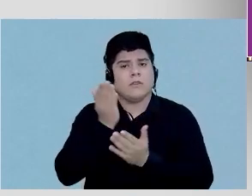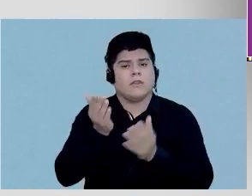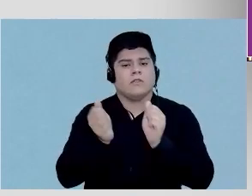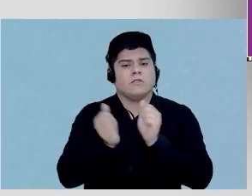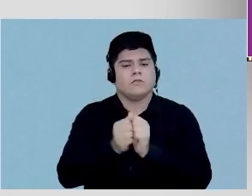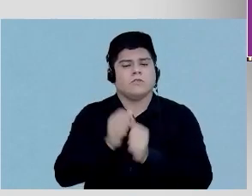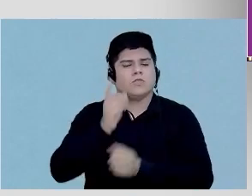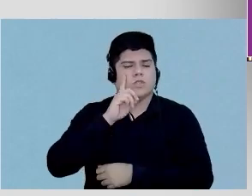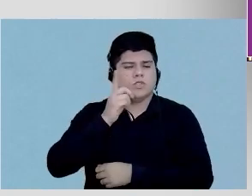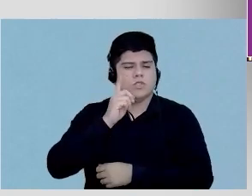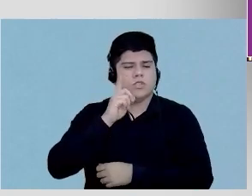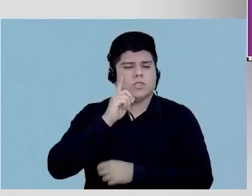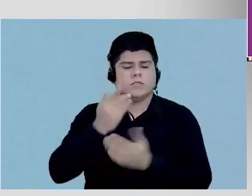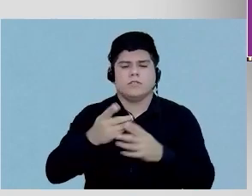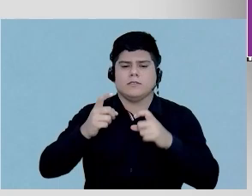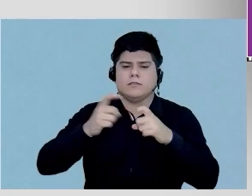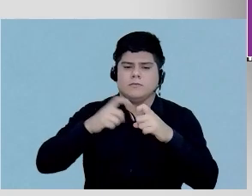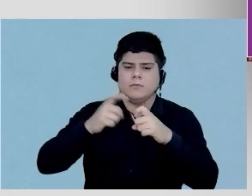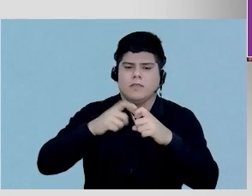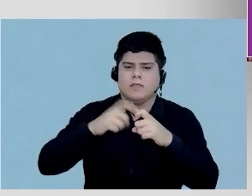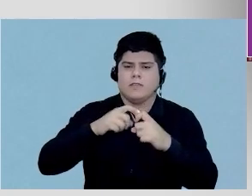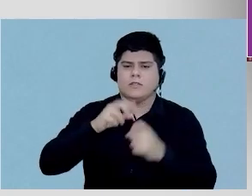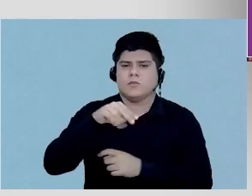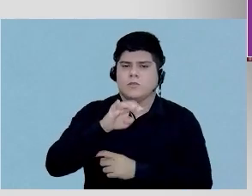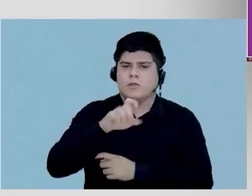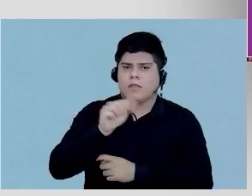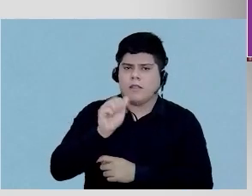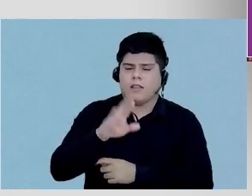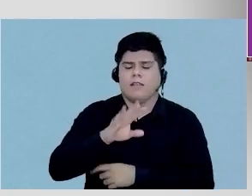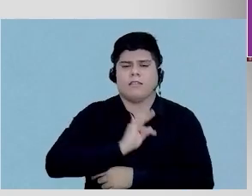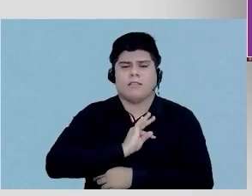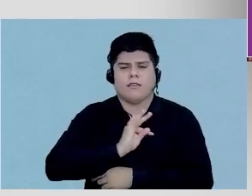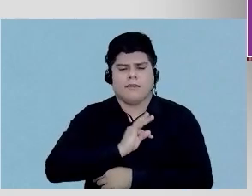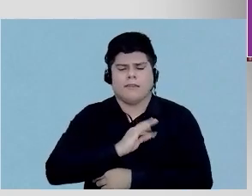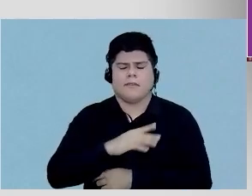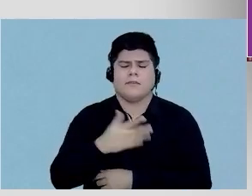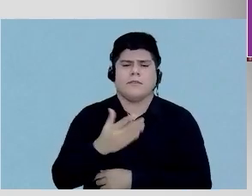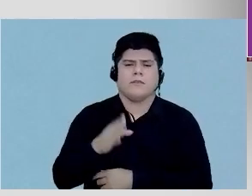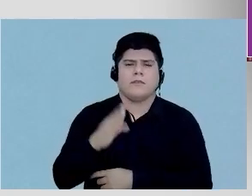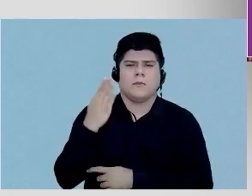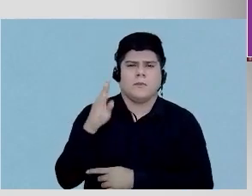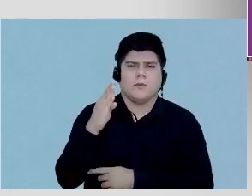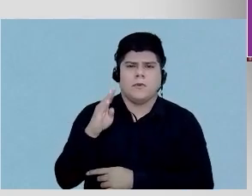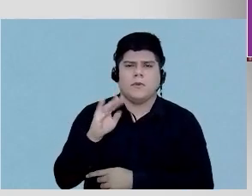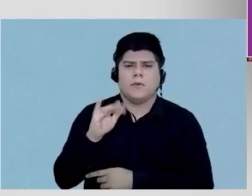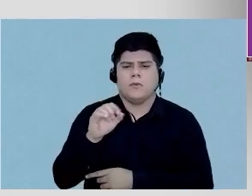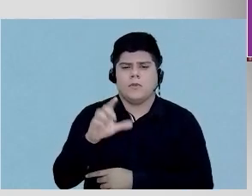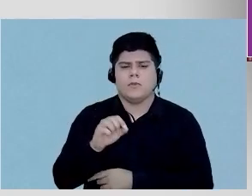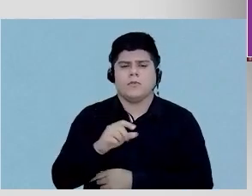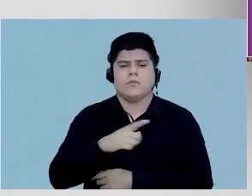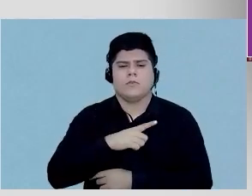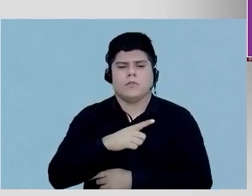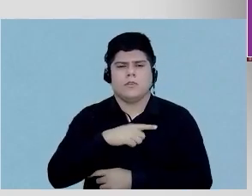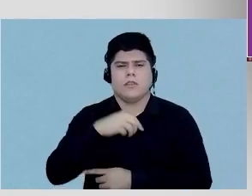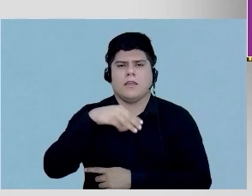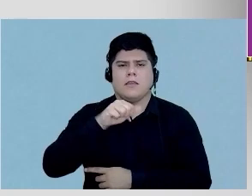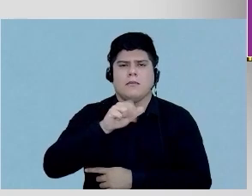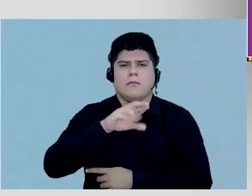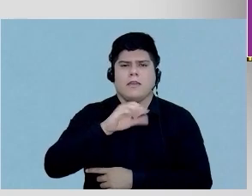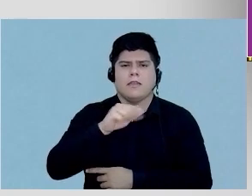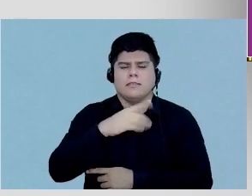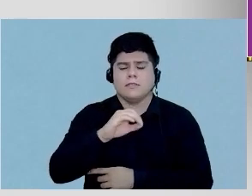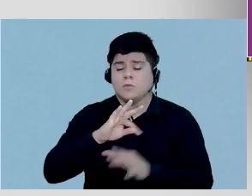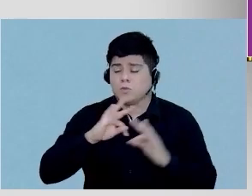a gente no dia a dia, os médicos nucleares, técnicos, biólogos, a equipe da marcação, toda a